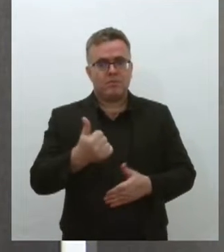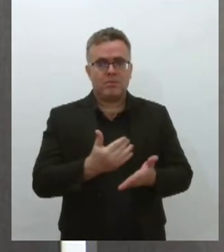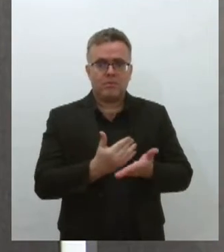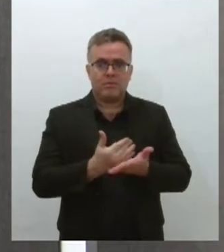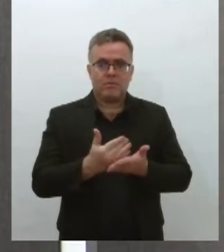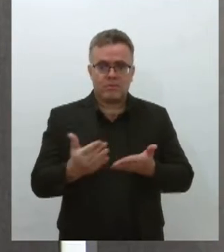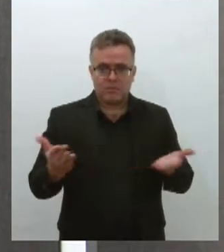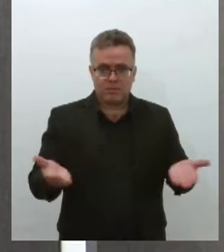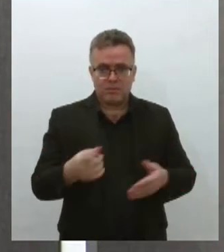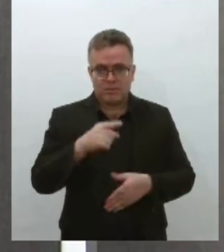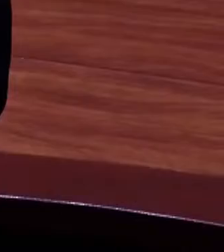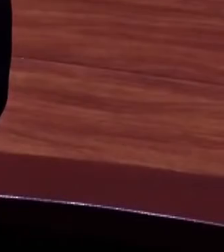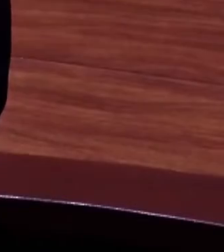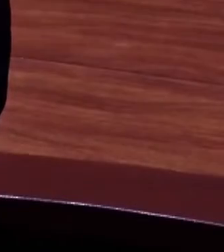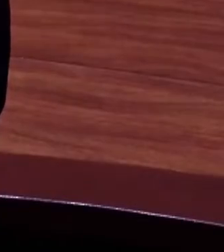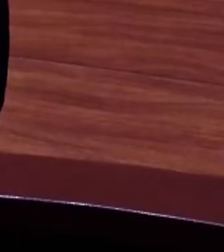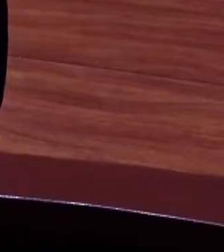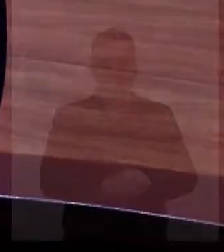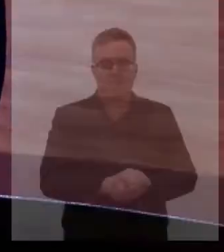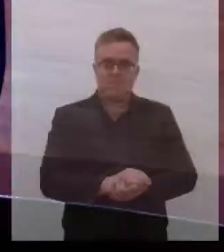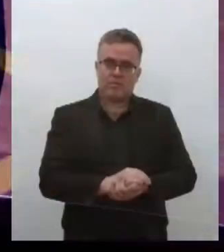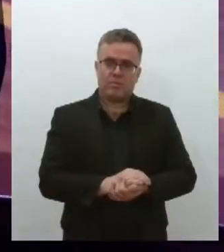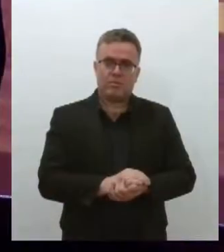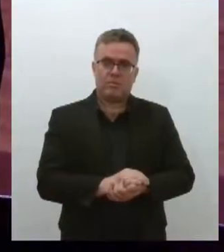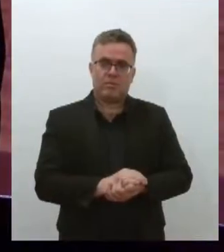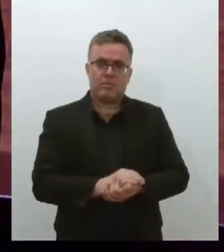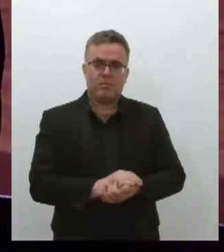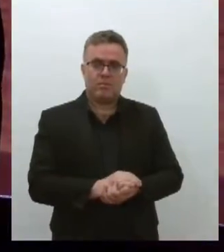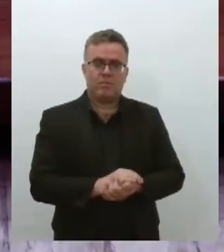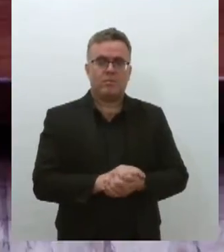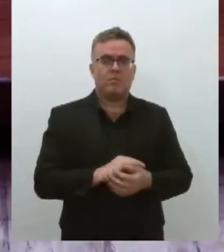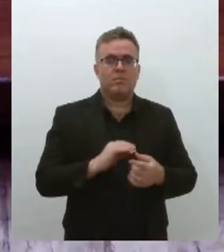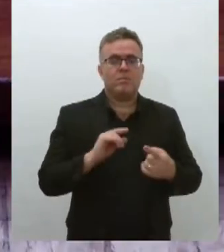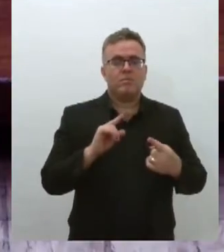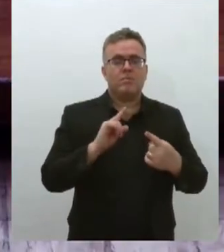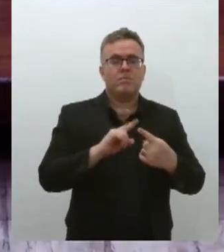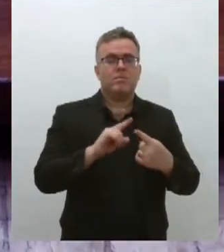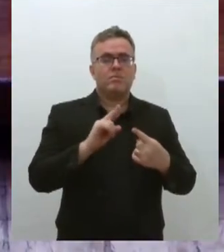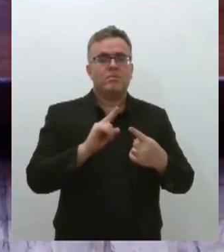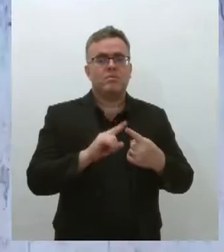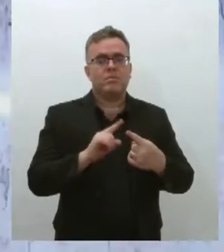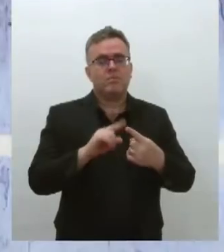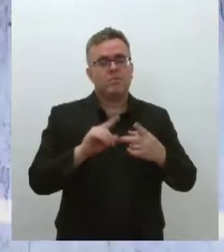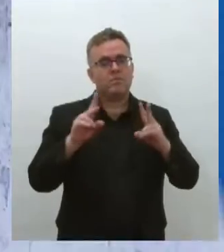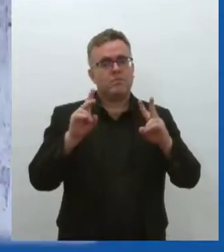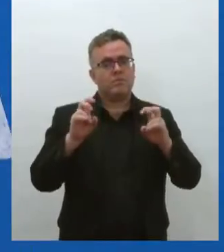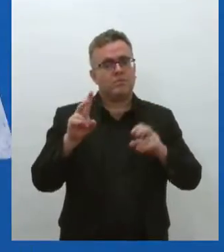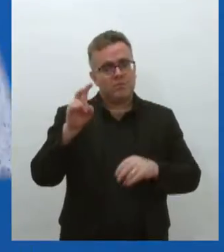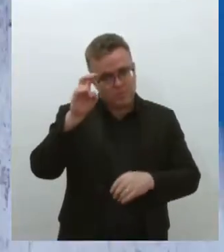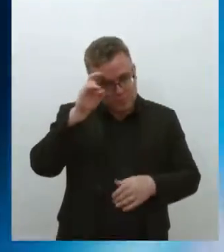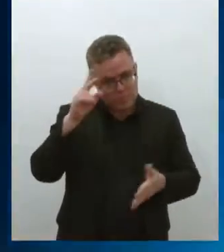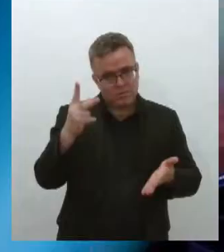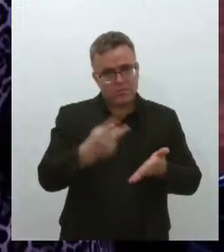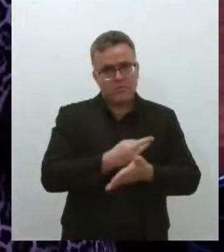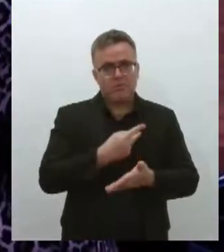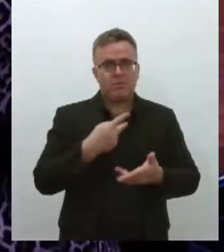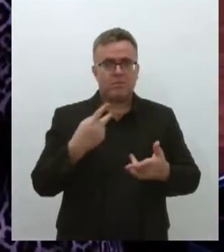ar e você vai ver. Os destaques da sessão de quinta-feira na Alese.